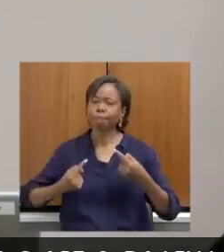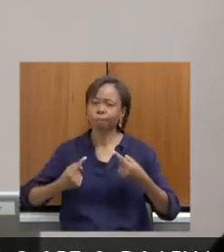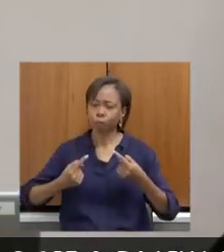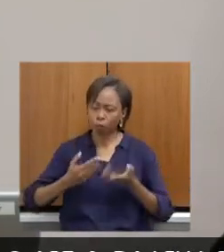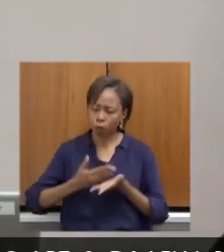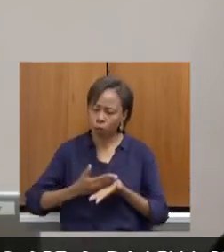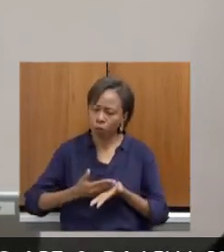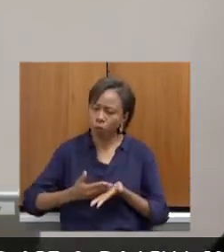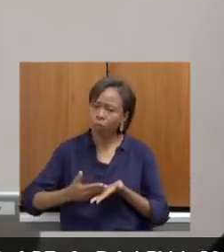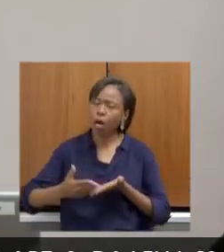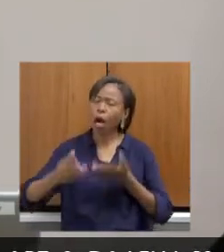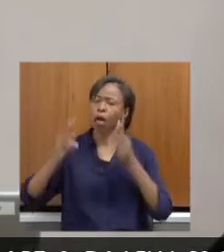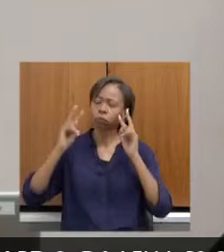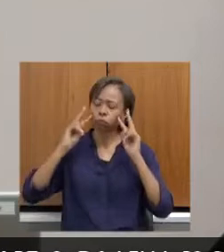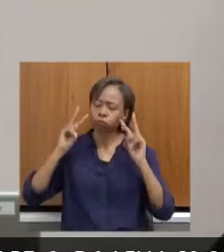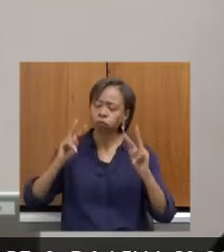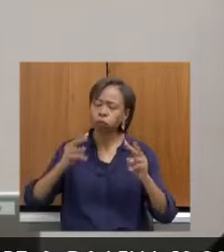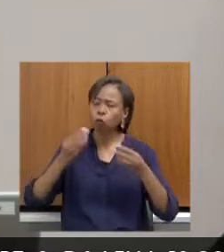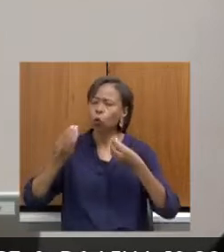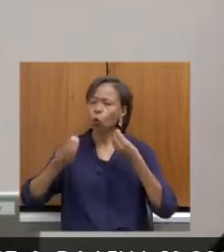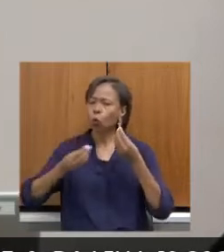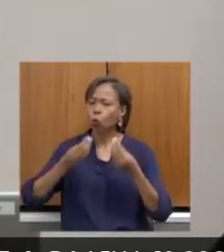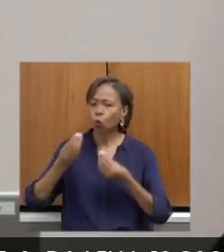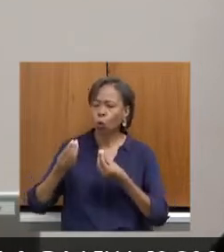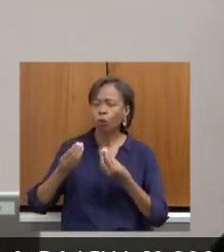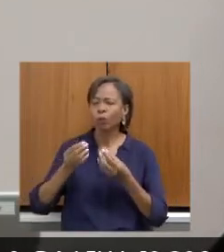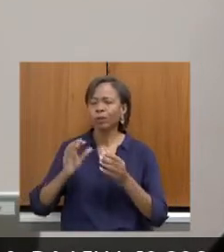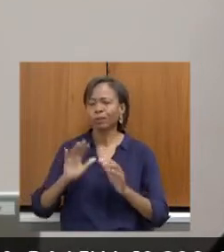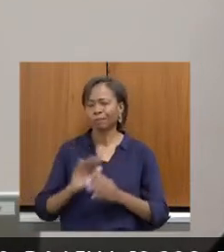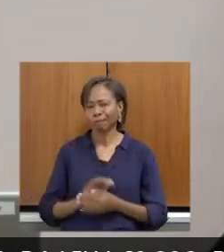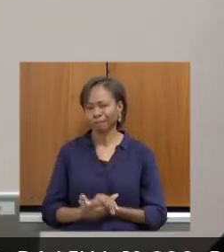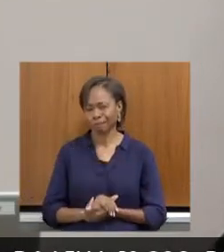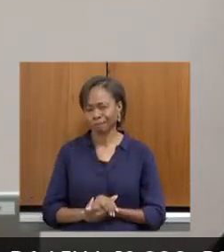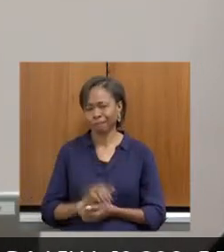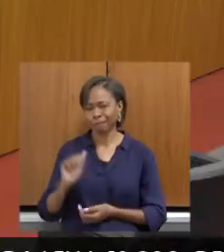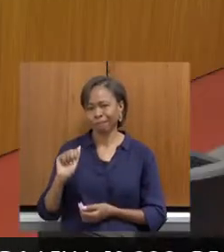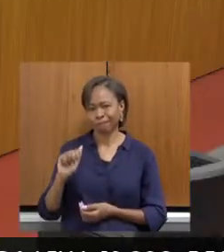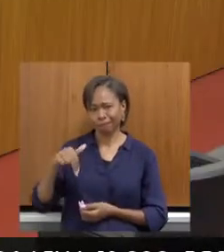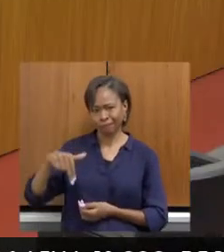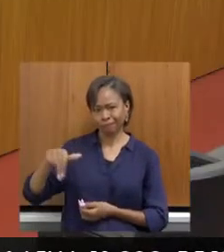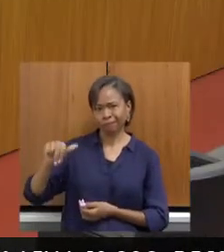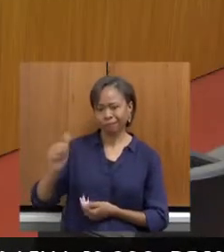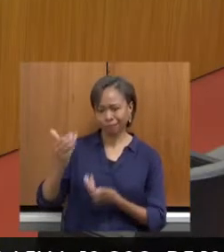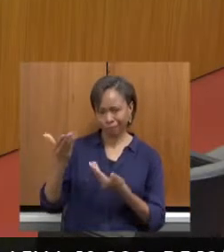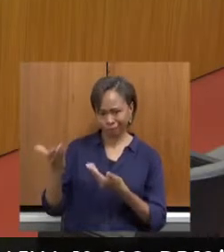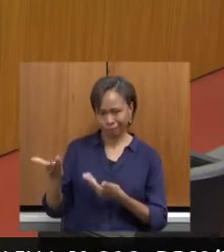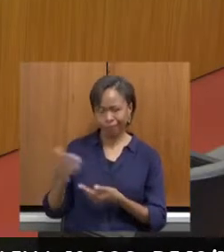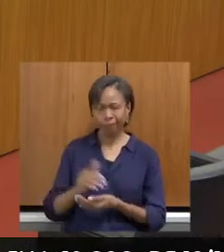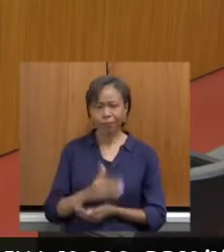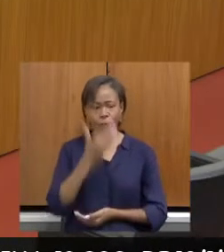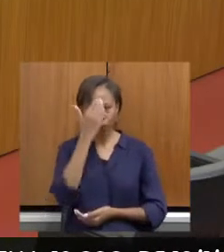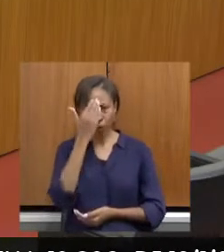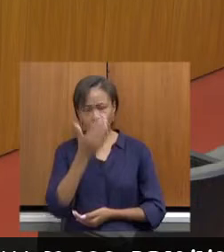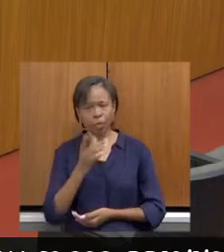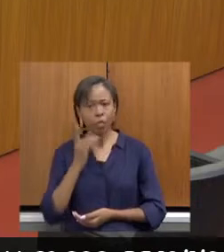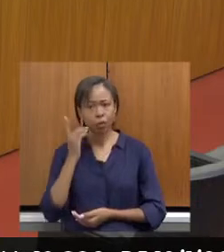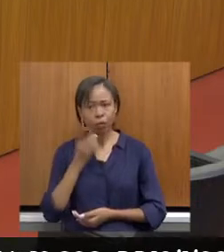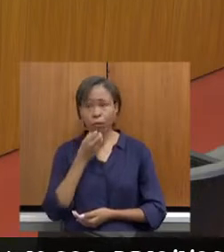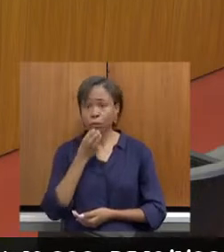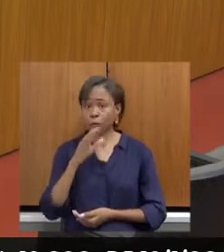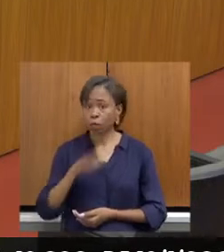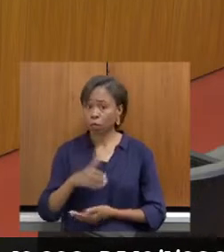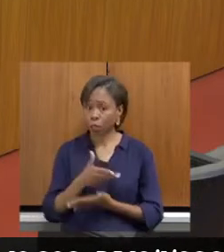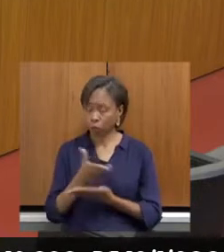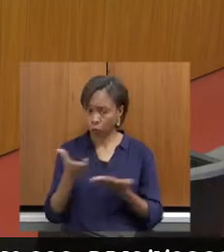enxergar e construir nesse debate. Ana, com a palavra, por favor. Obrigada, deputado. Boa tarde a todos e a